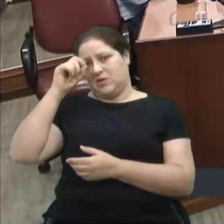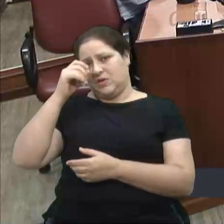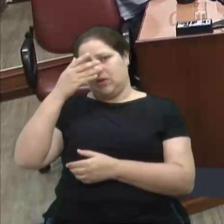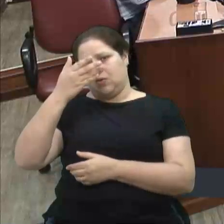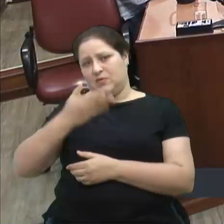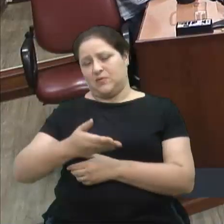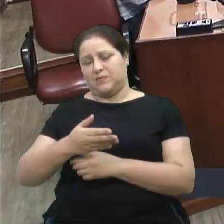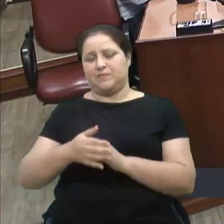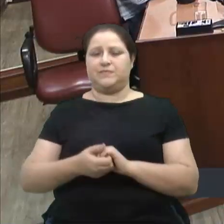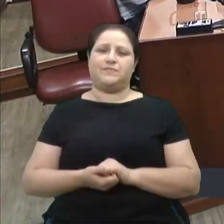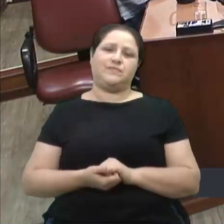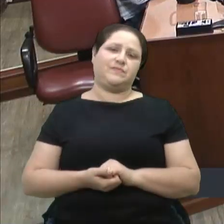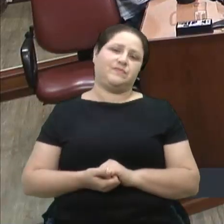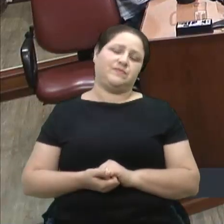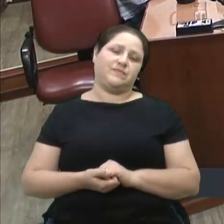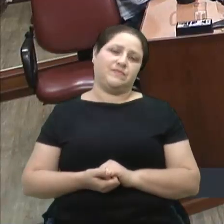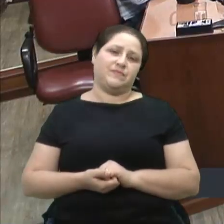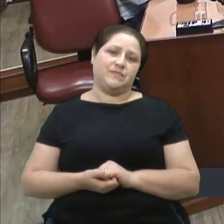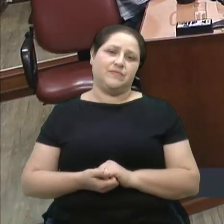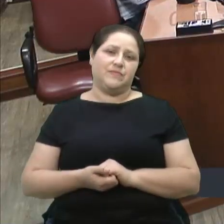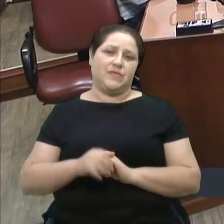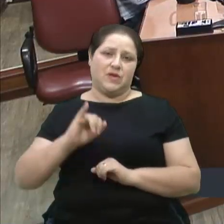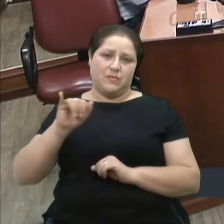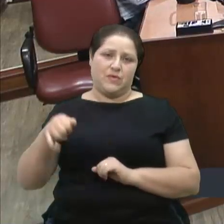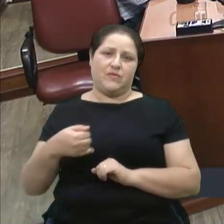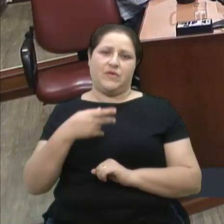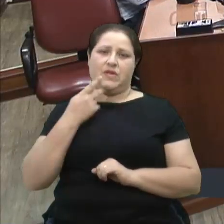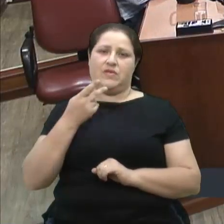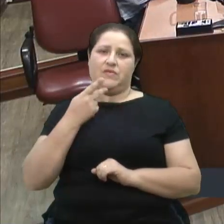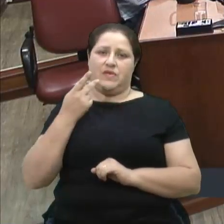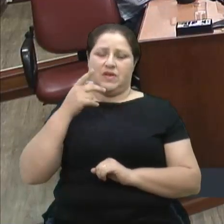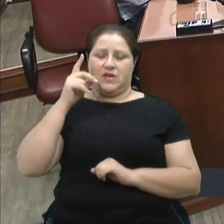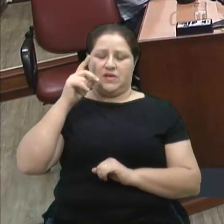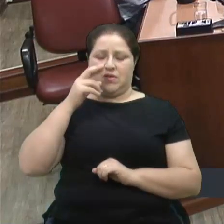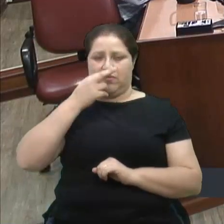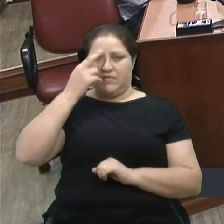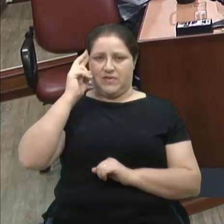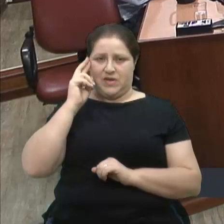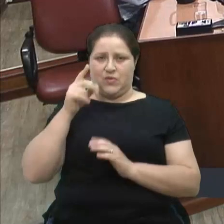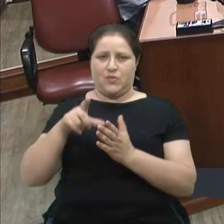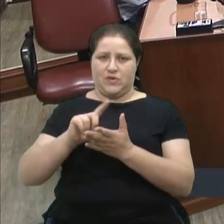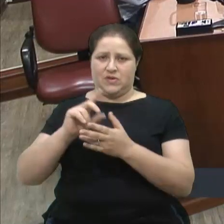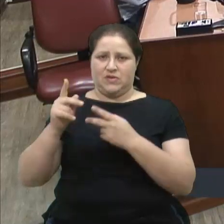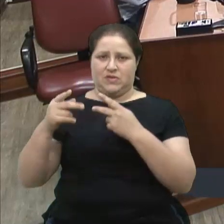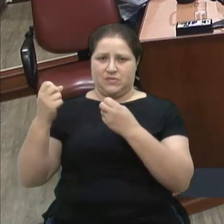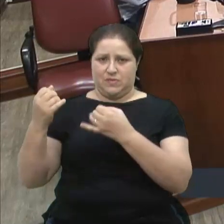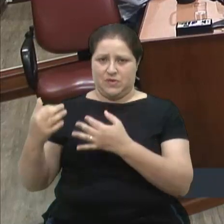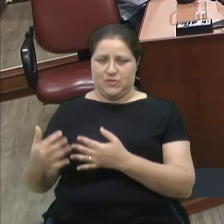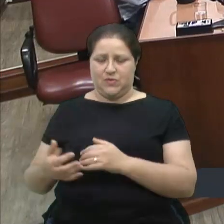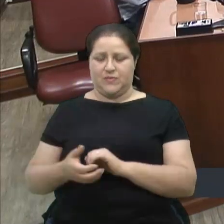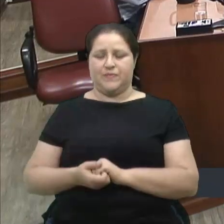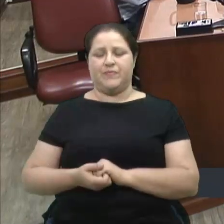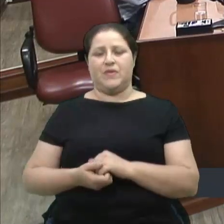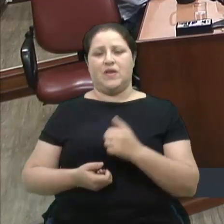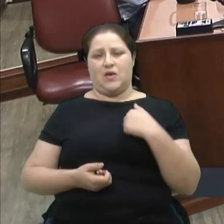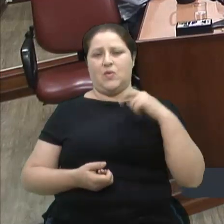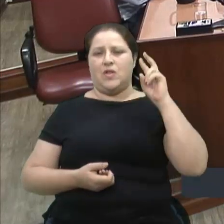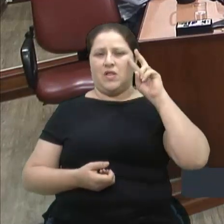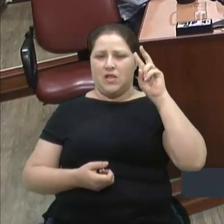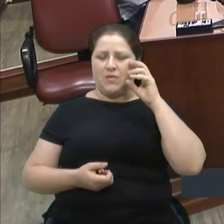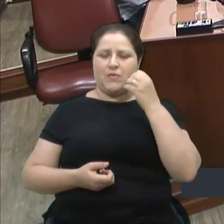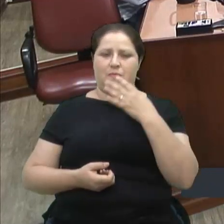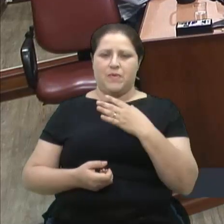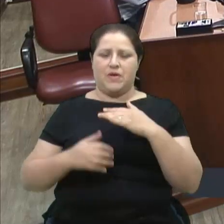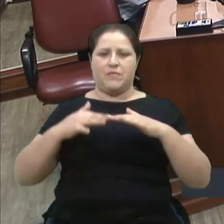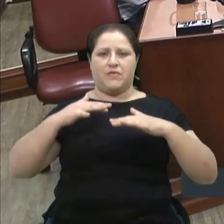Vou tocar em dois assuntos, vou aproveitar a fala do vereador Rafael antes. Rafael, eu me lembro bem dessas manifestações